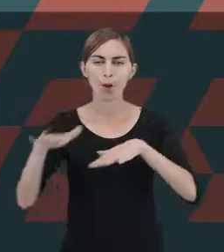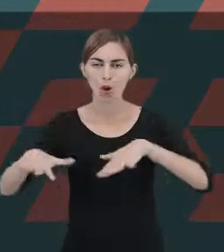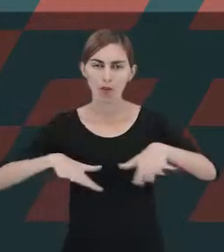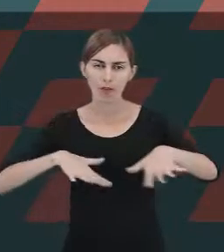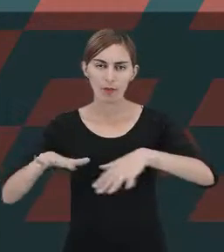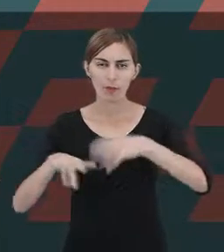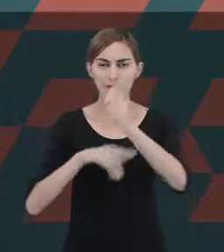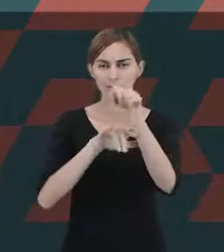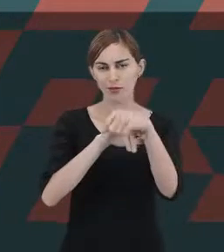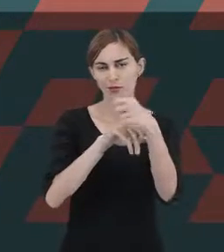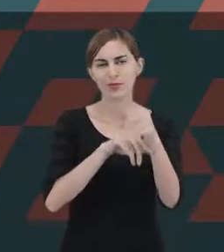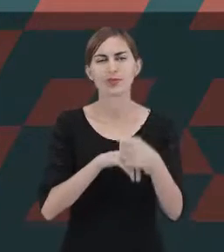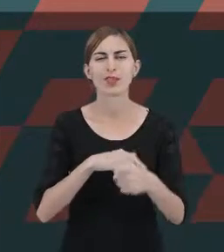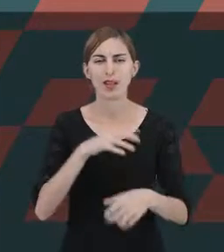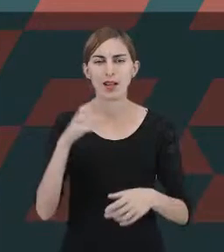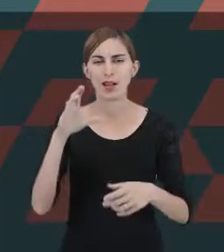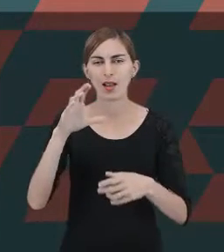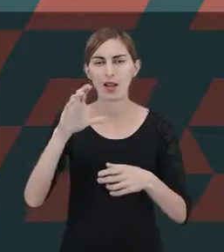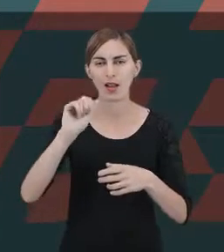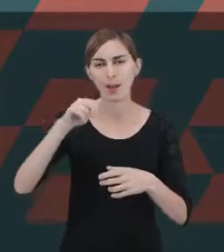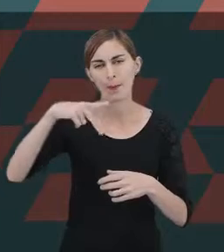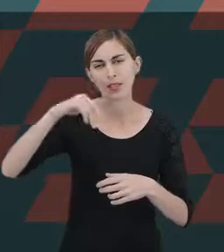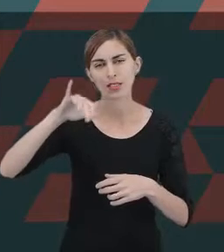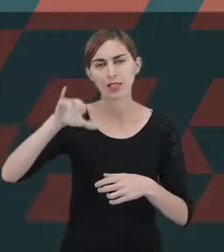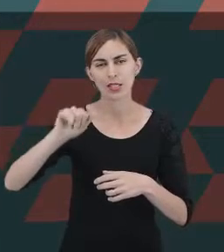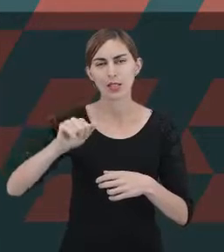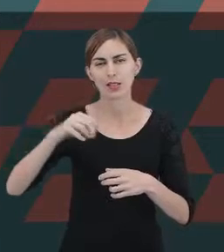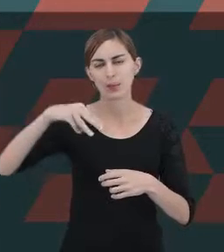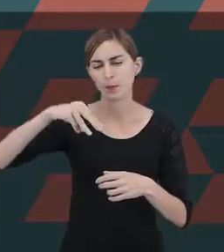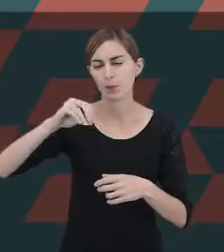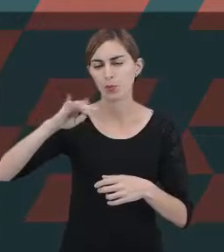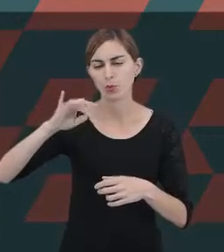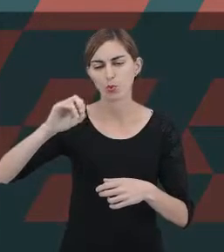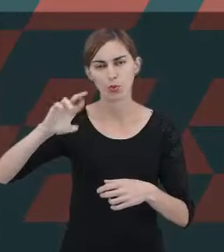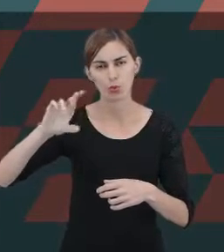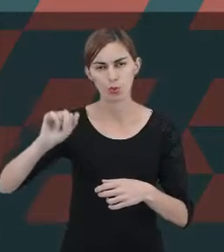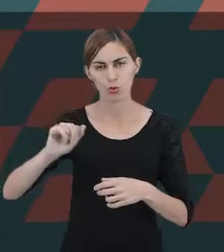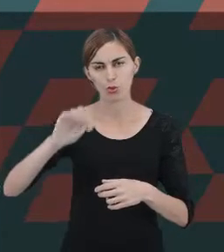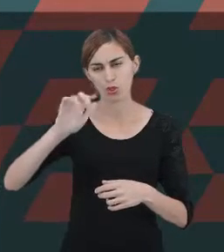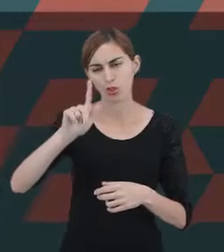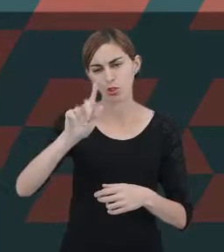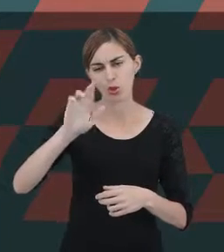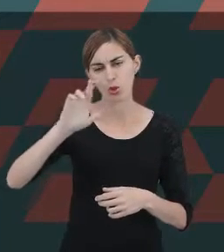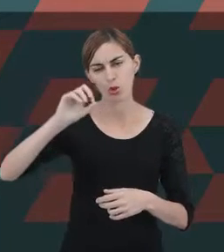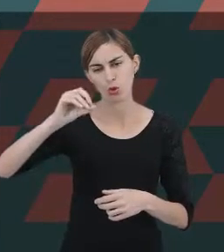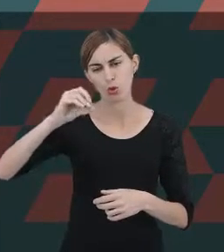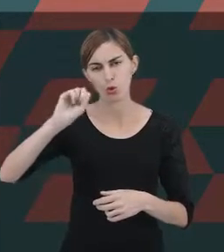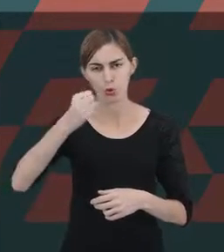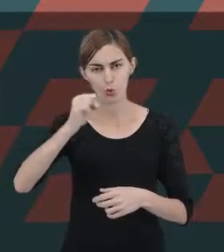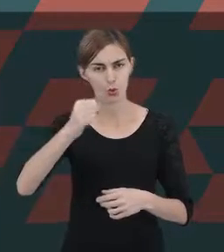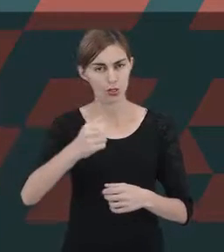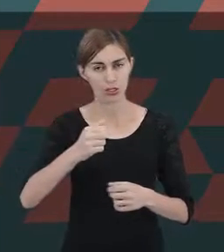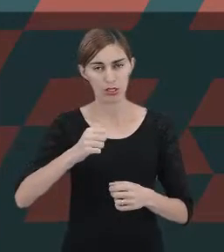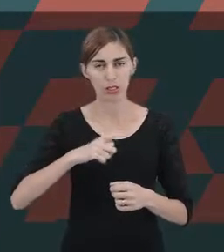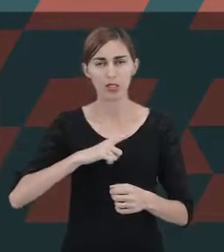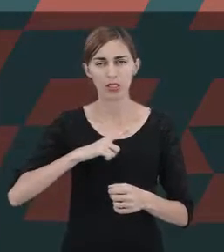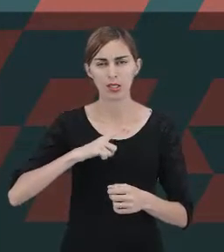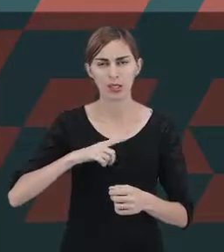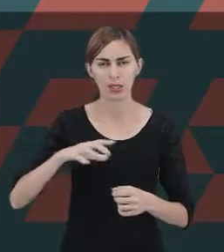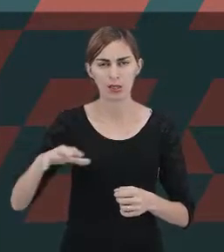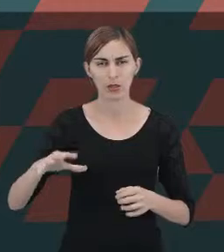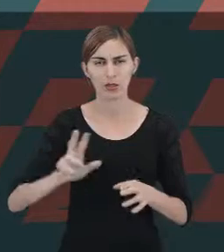chamamos de capacidade motora grossa. Quando a criança tenta, por exemplo, levantar segurando